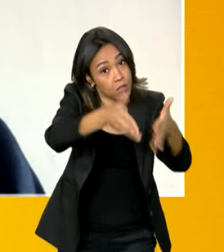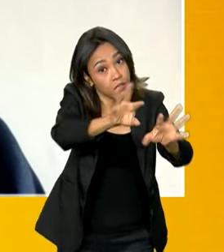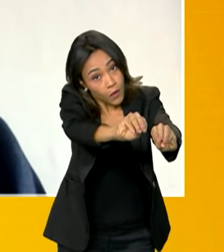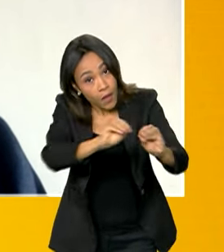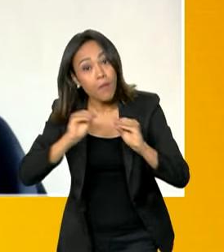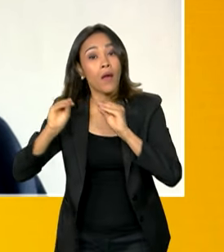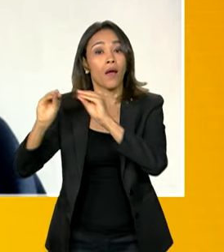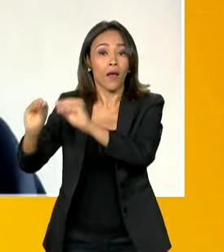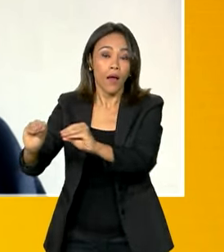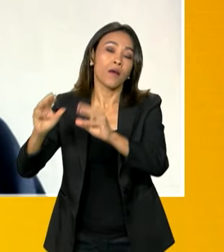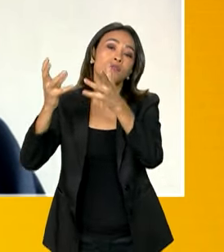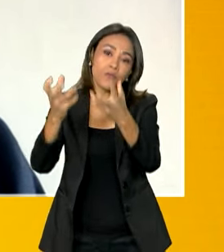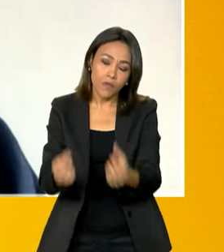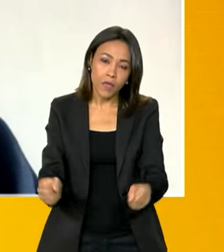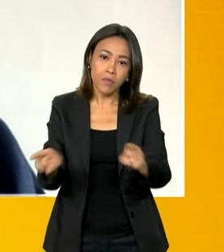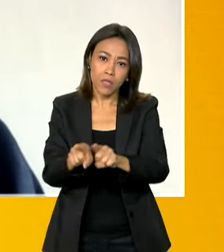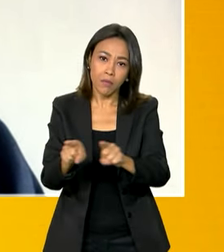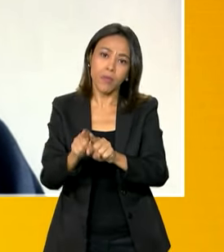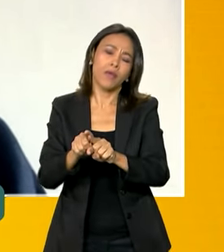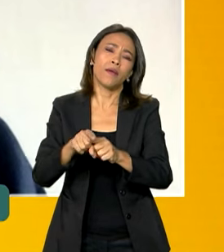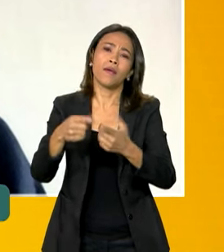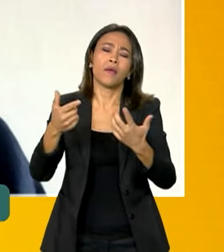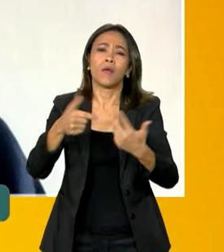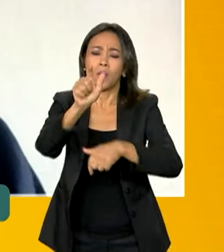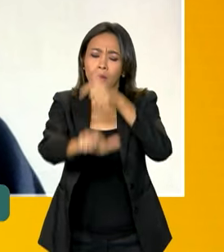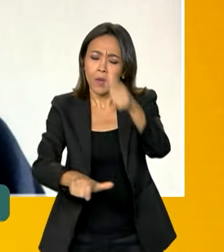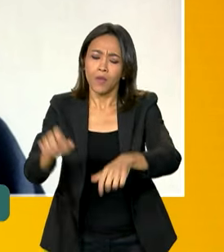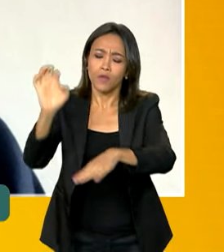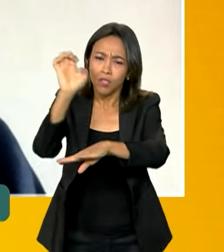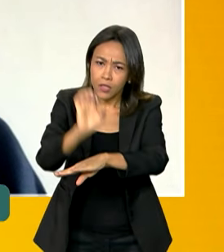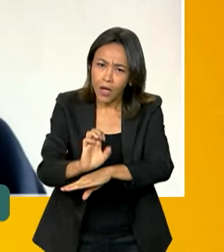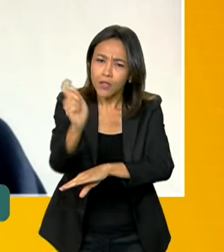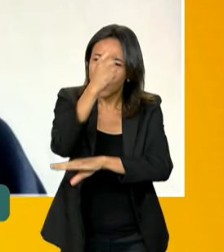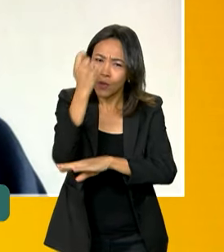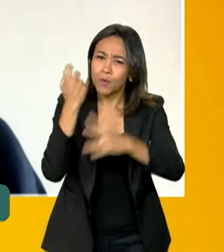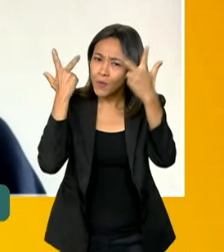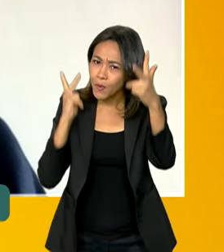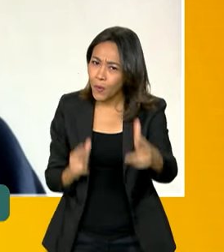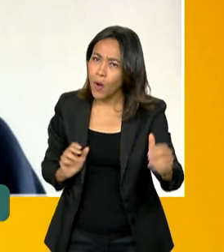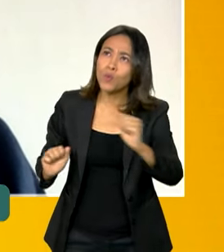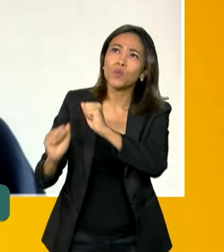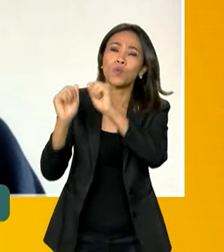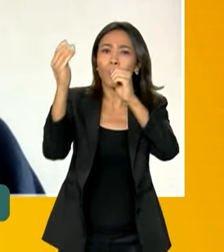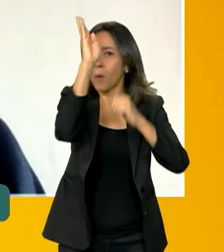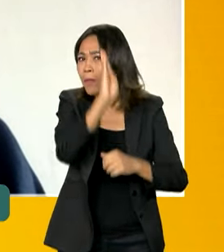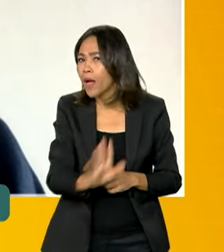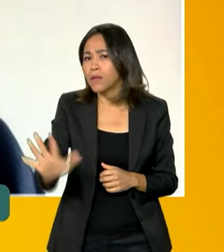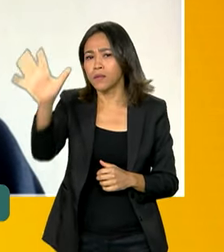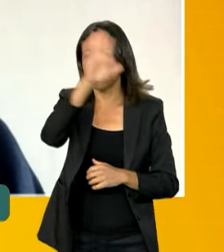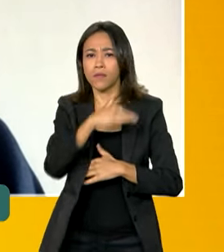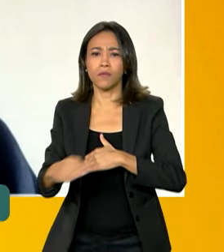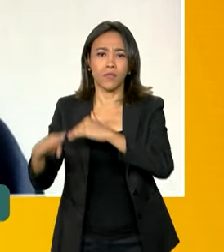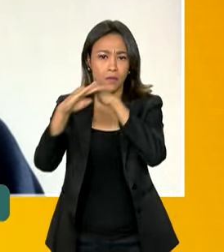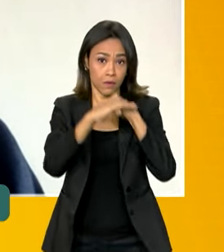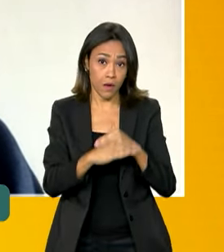prova com a população do Rio Grande do Sul junto conosco. Estamos também considerando aí a situação que está já acontecendo das secas lá no Amazonas,